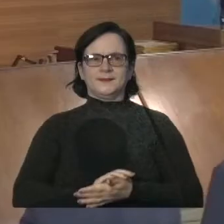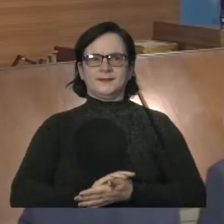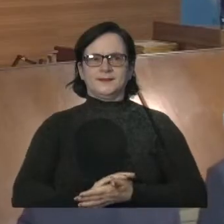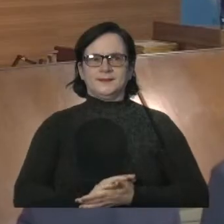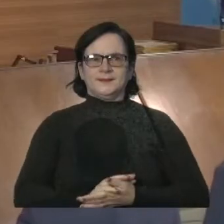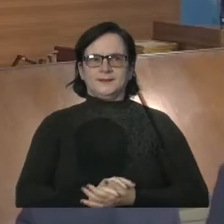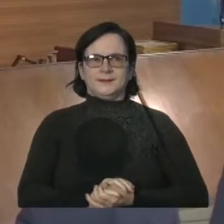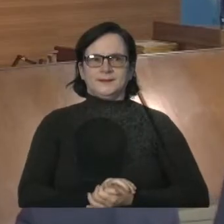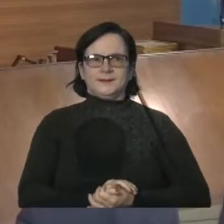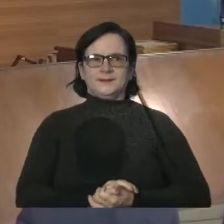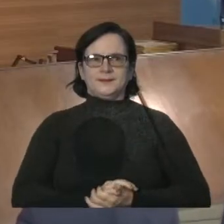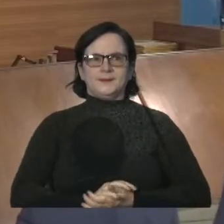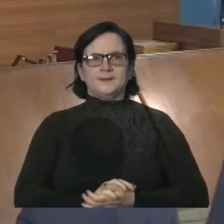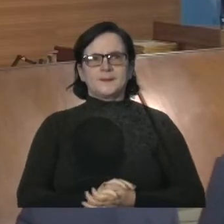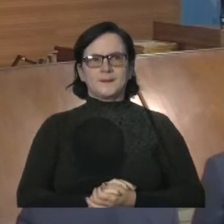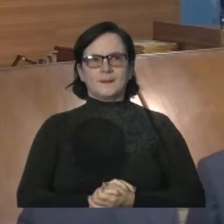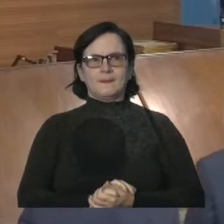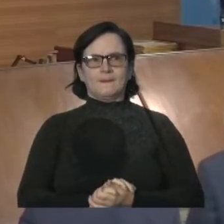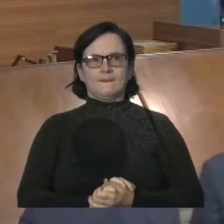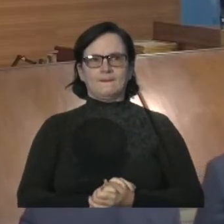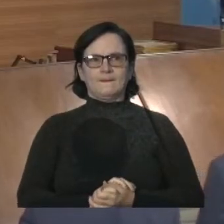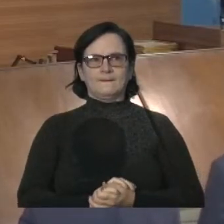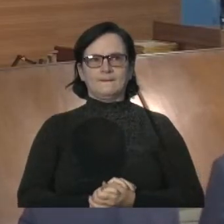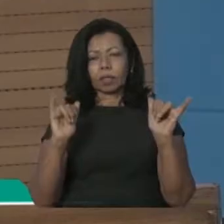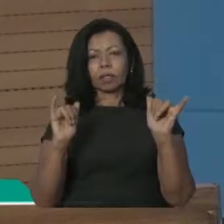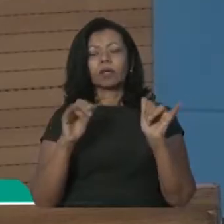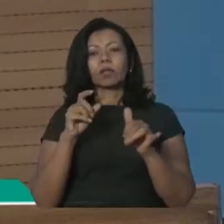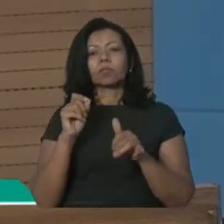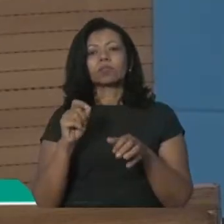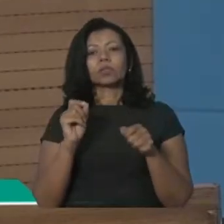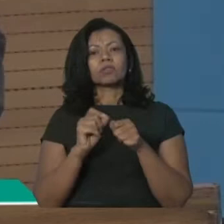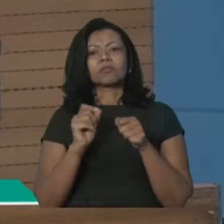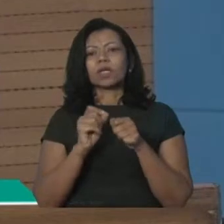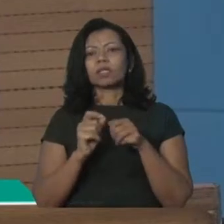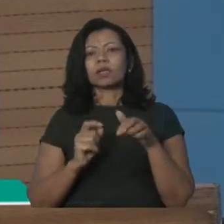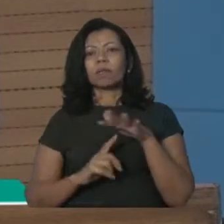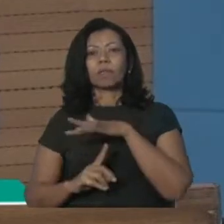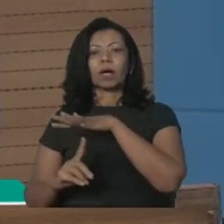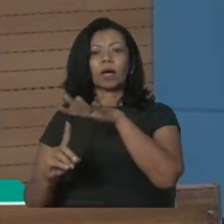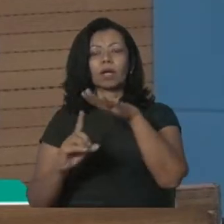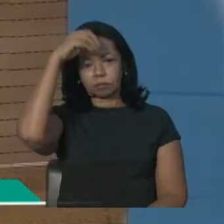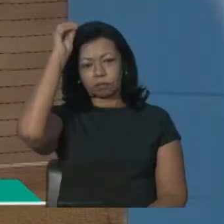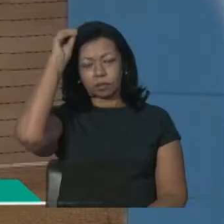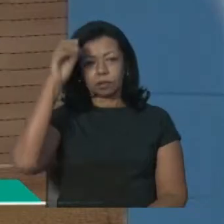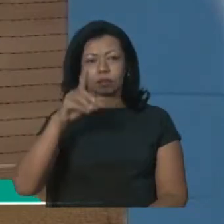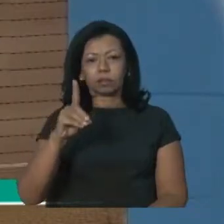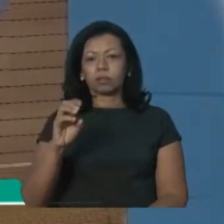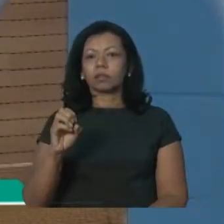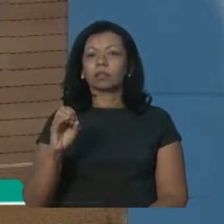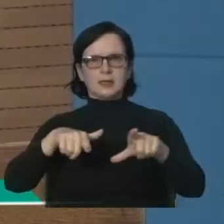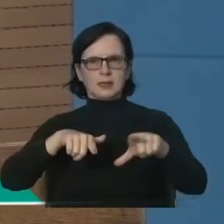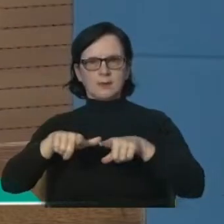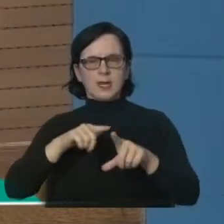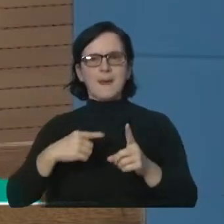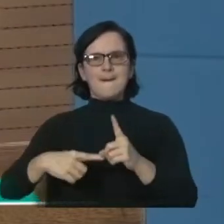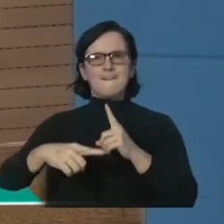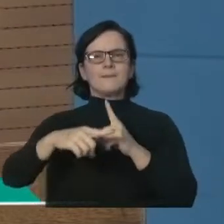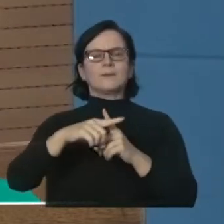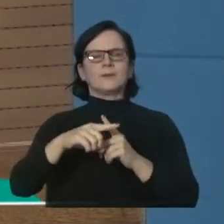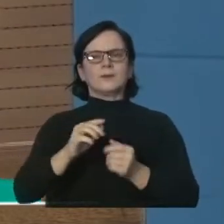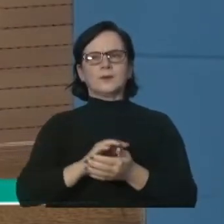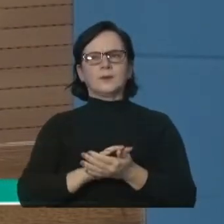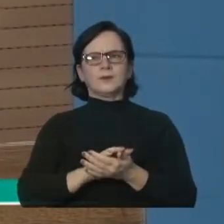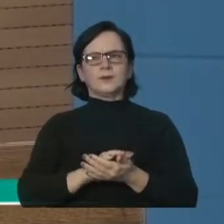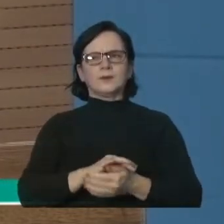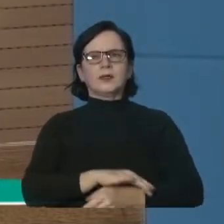o Camping, a Câmara de Cubatão realizou o ato solene. Vários ex-presidentes foram homenageados. A oradora